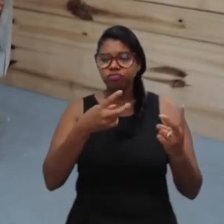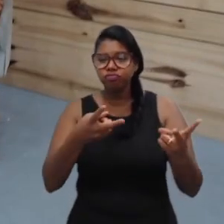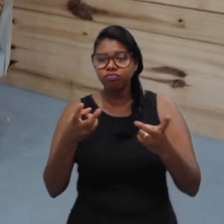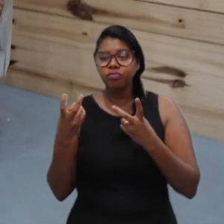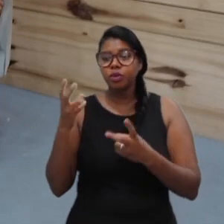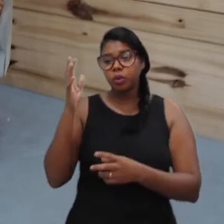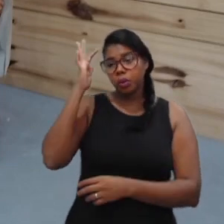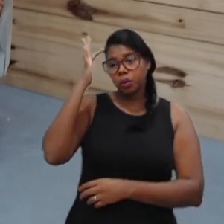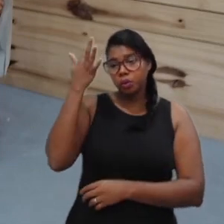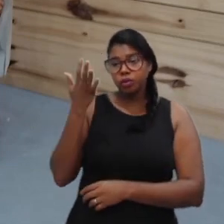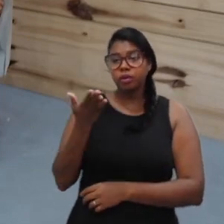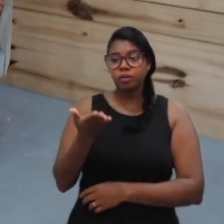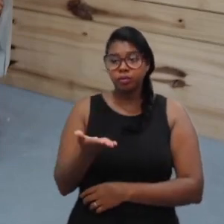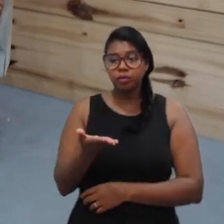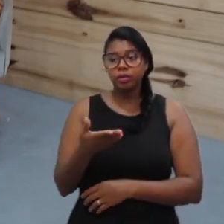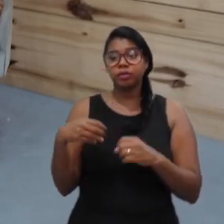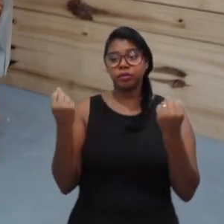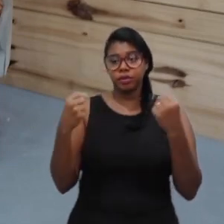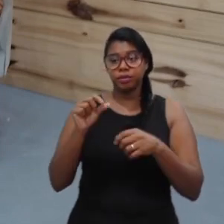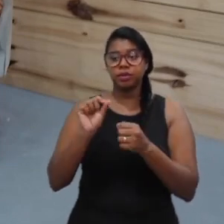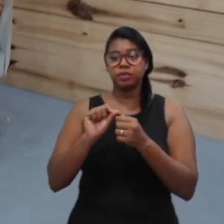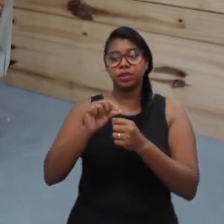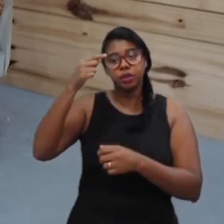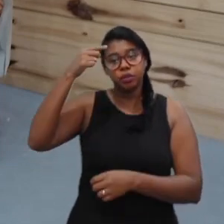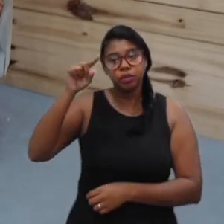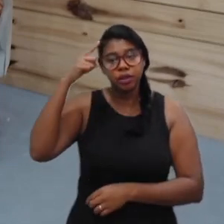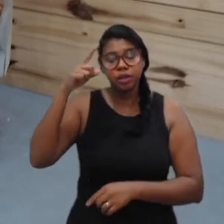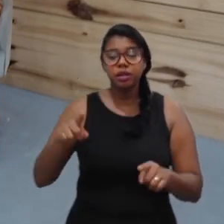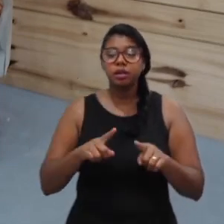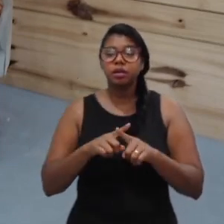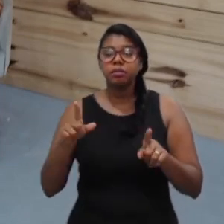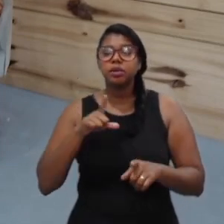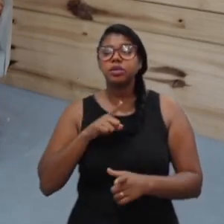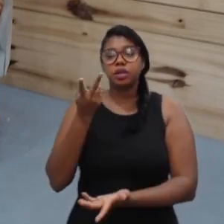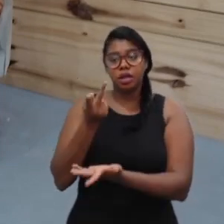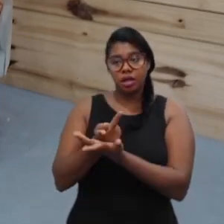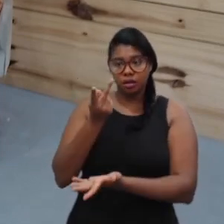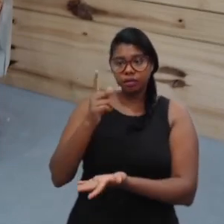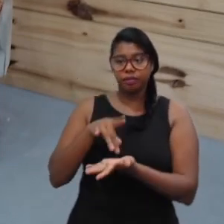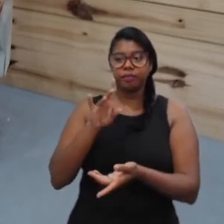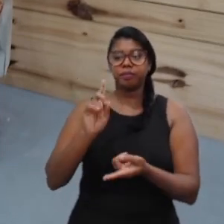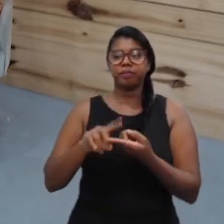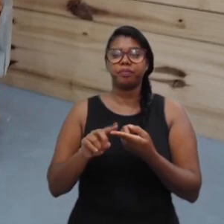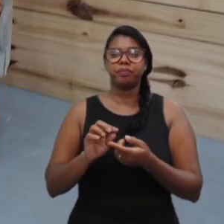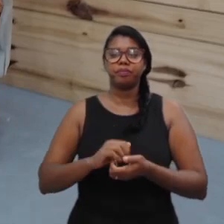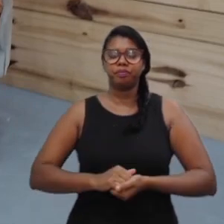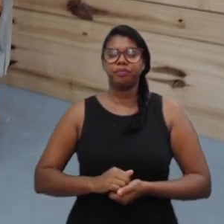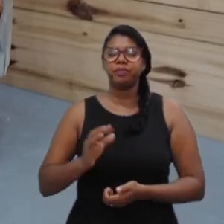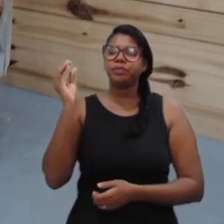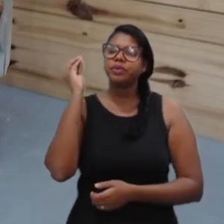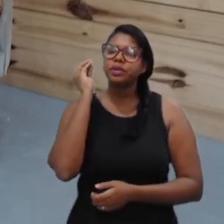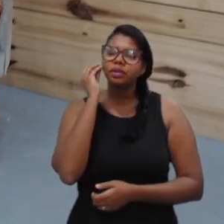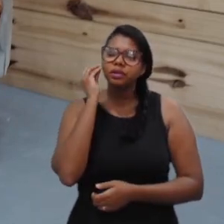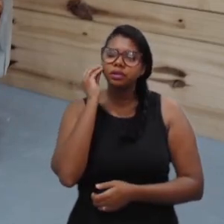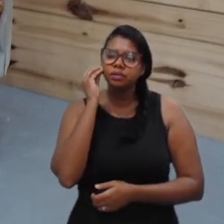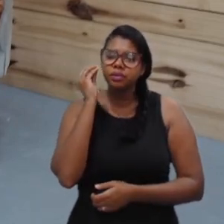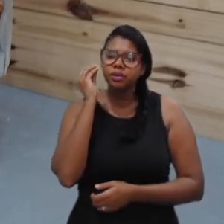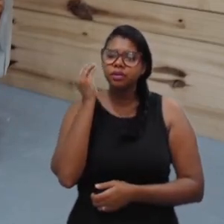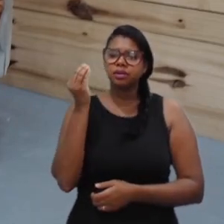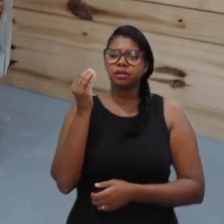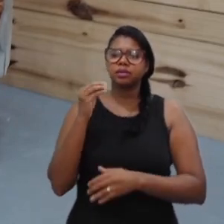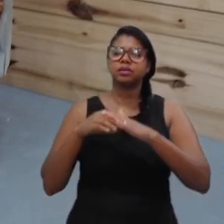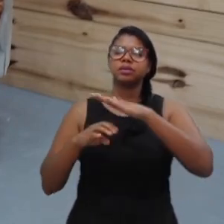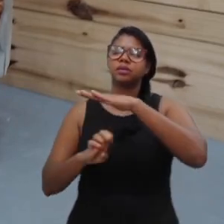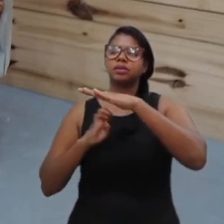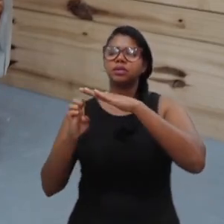aquilo que você precisa fazer para o cotidiano, mas é ter um resultado. E aí, dentro dessas experiências, como empresário, porque eu